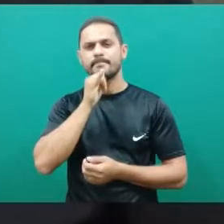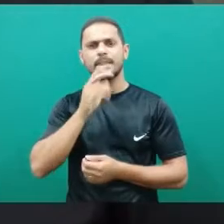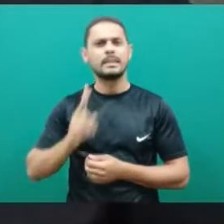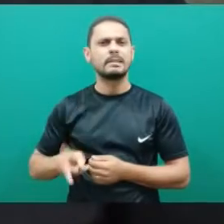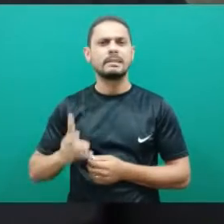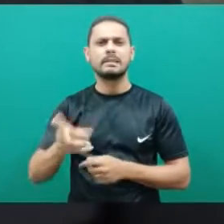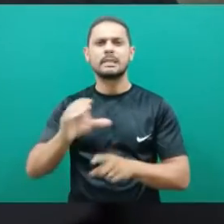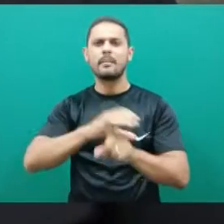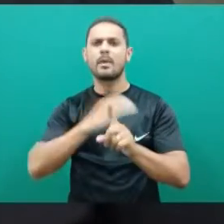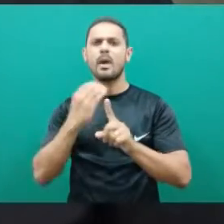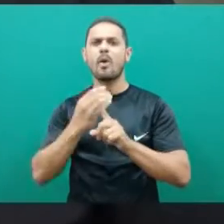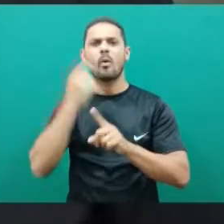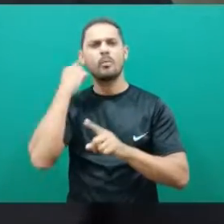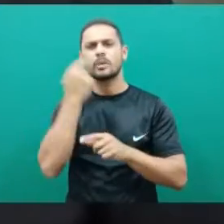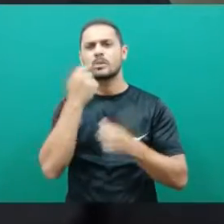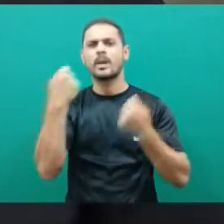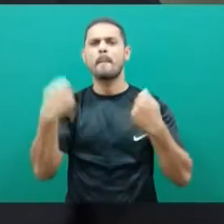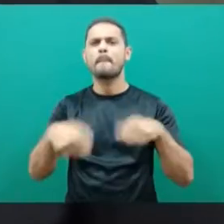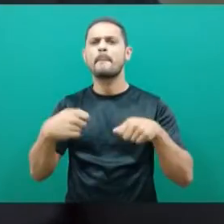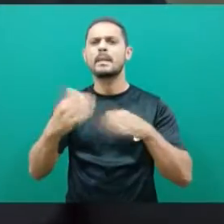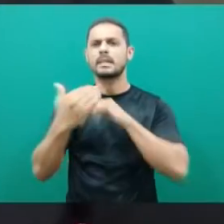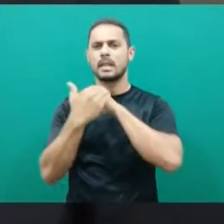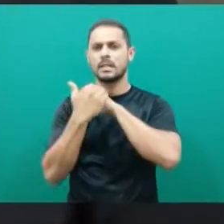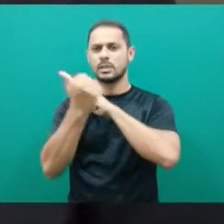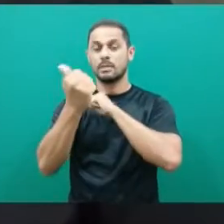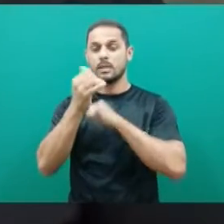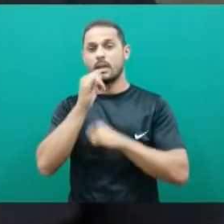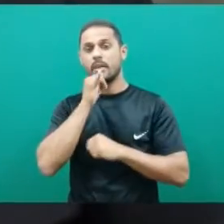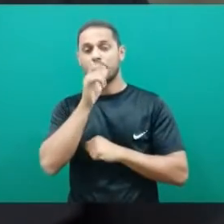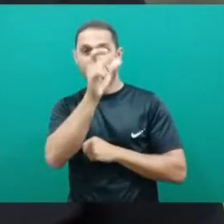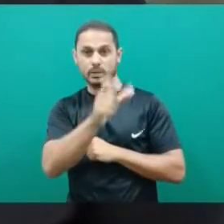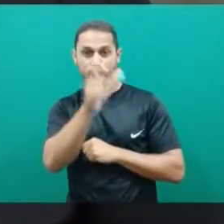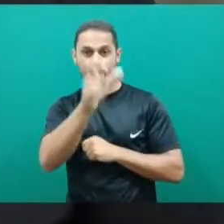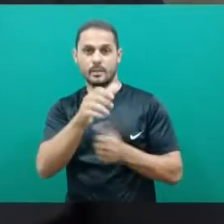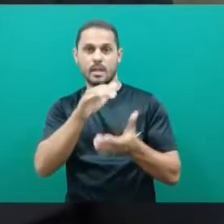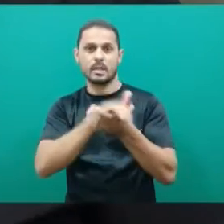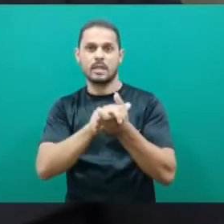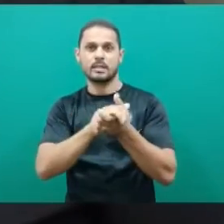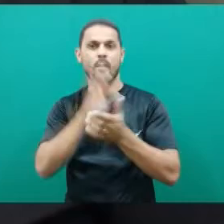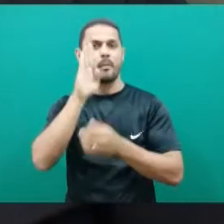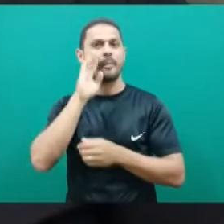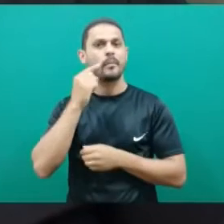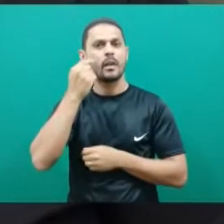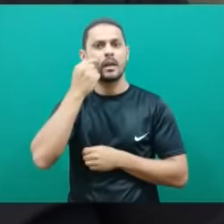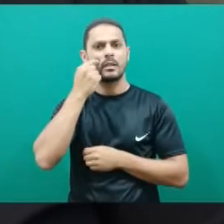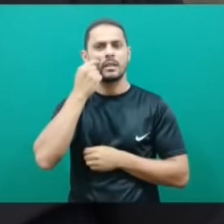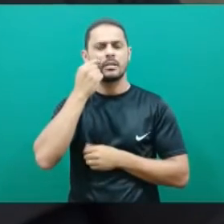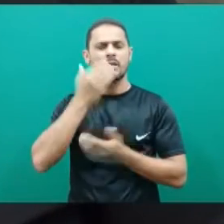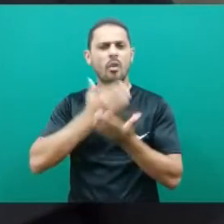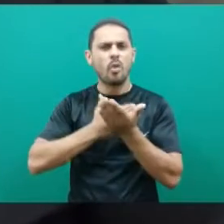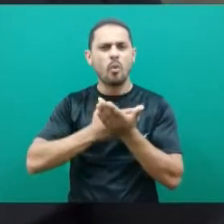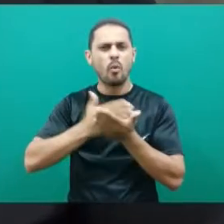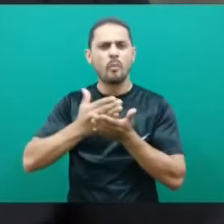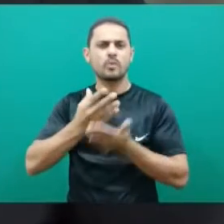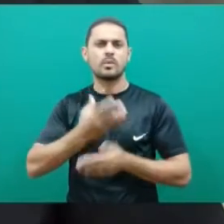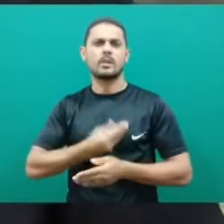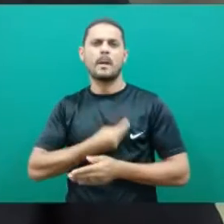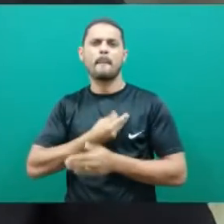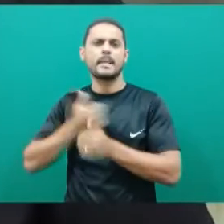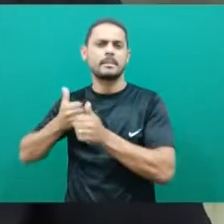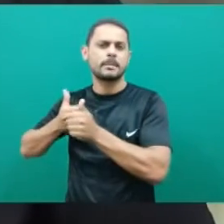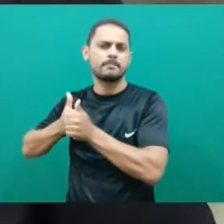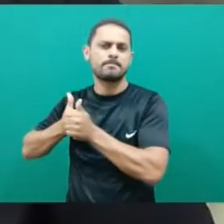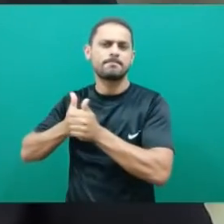sempre que a comunidade surda necessitar. No caso desse casal, da Jéssica, nós começamos a